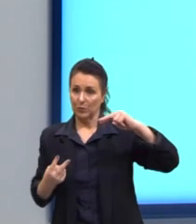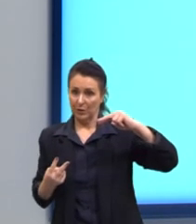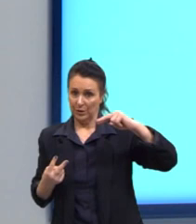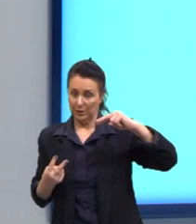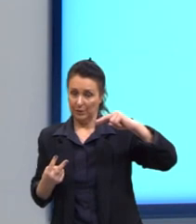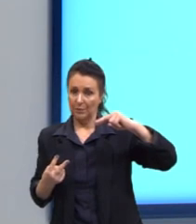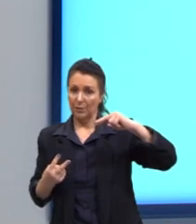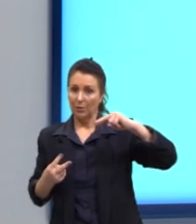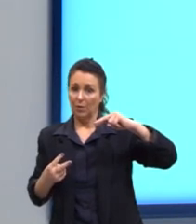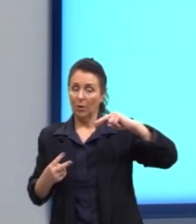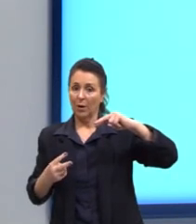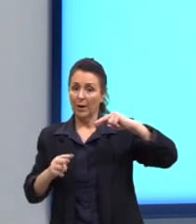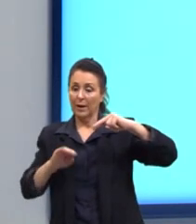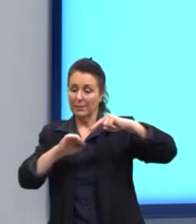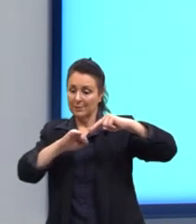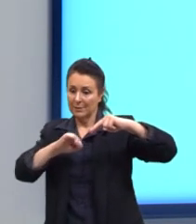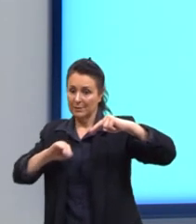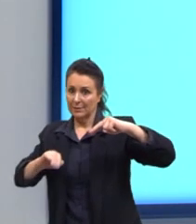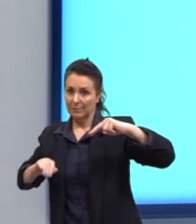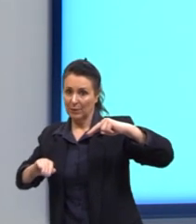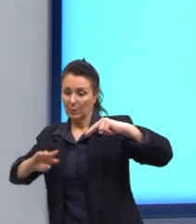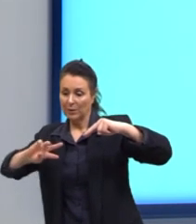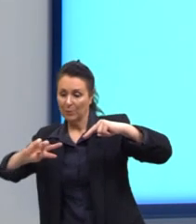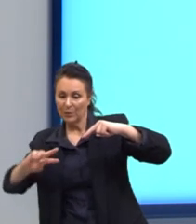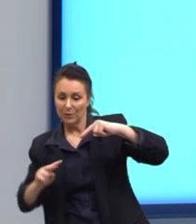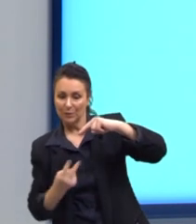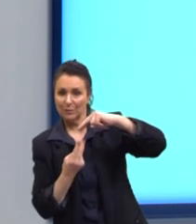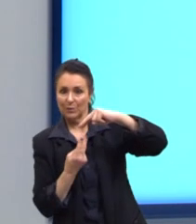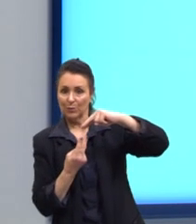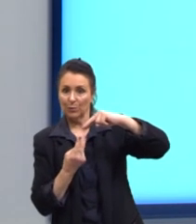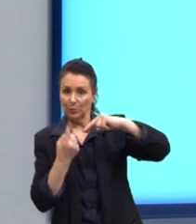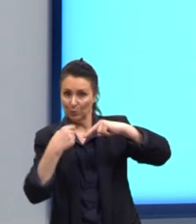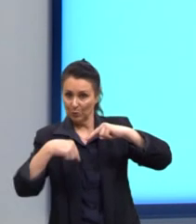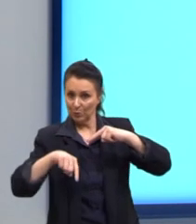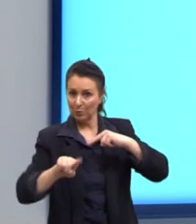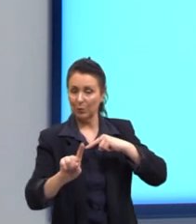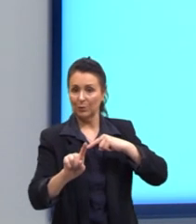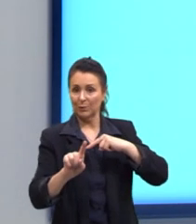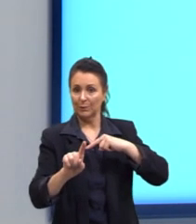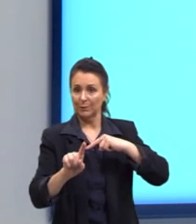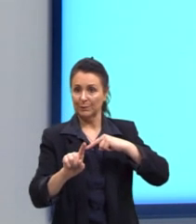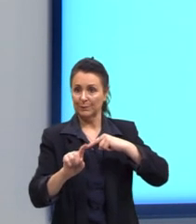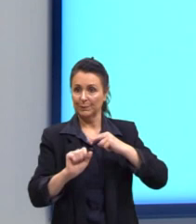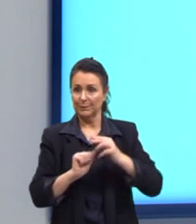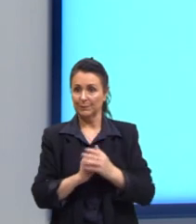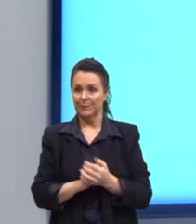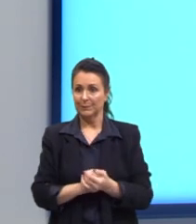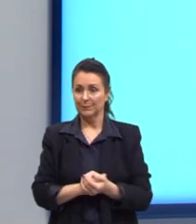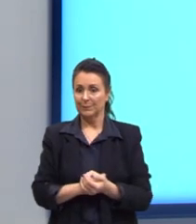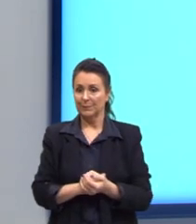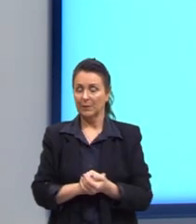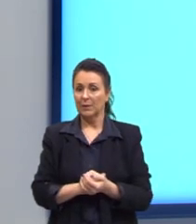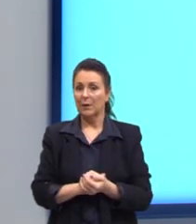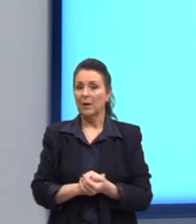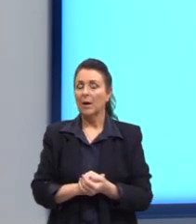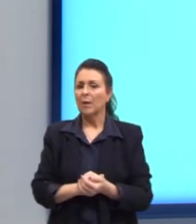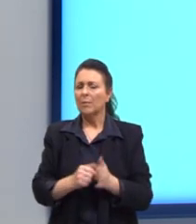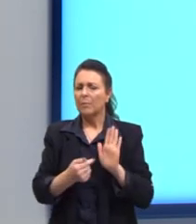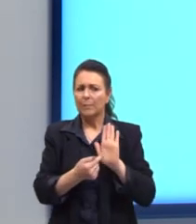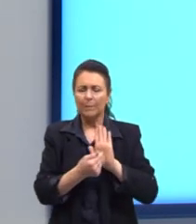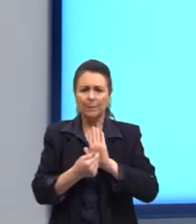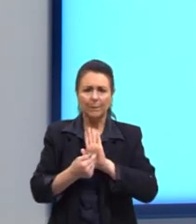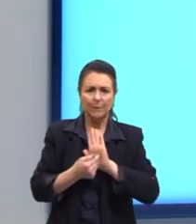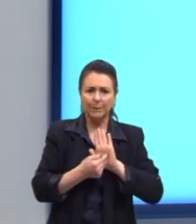e vai se fundir com esse. Certo? Então, bora. Para detectar